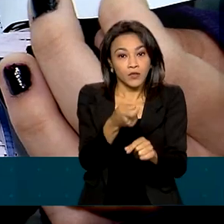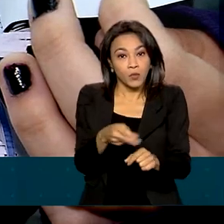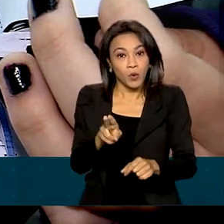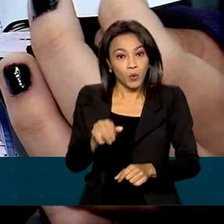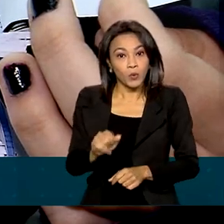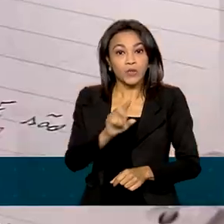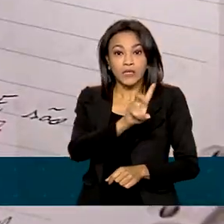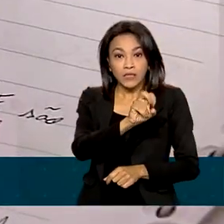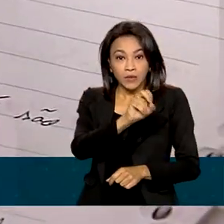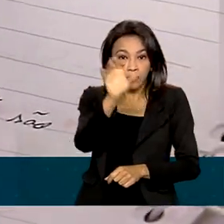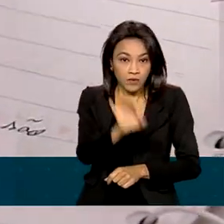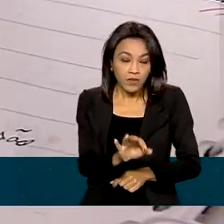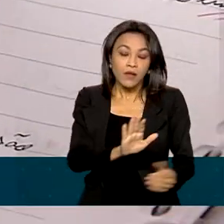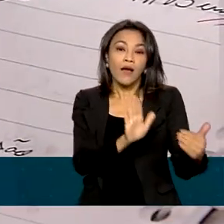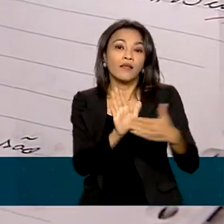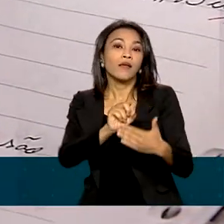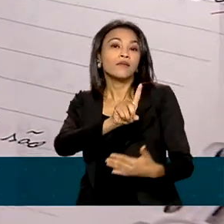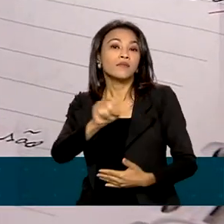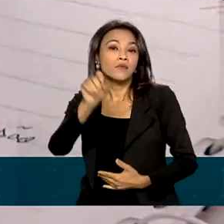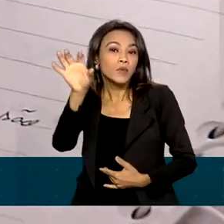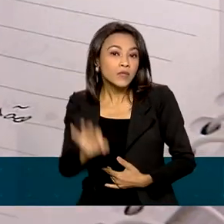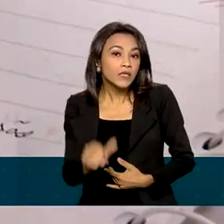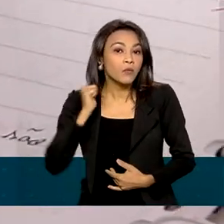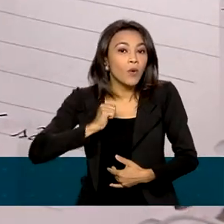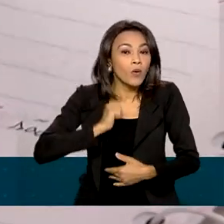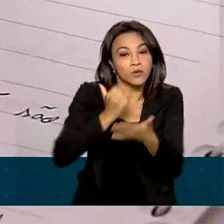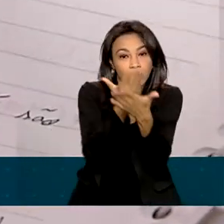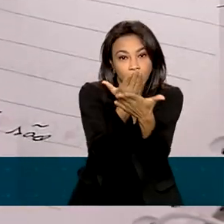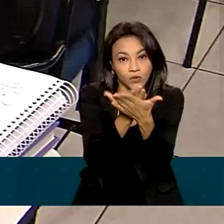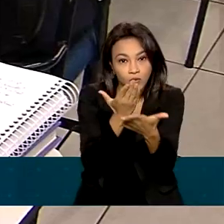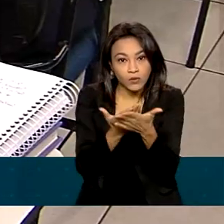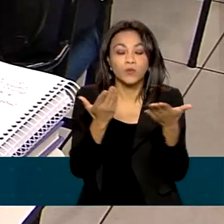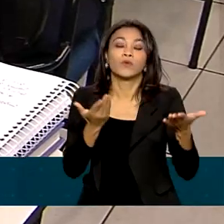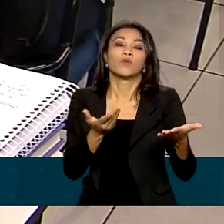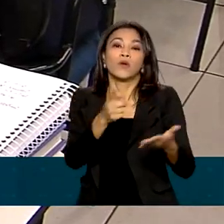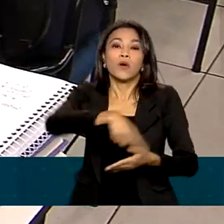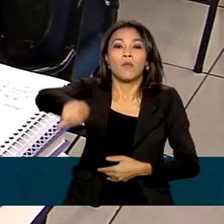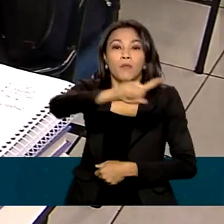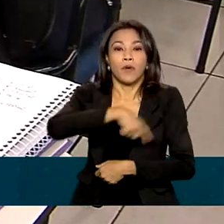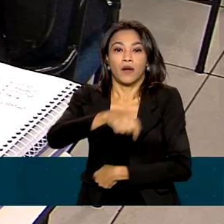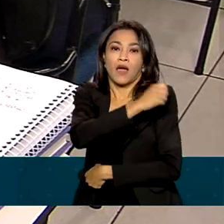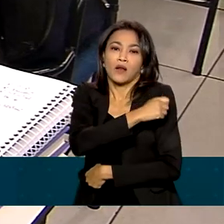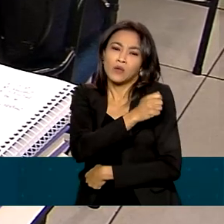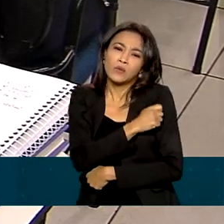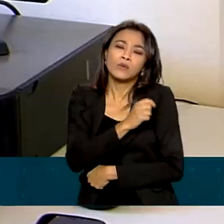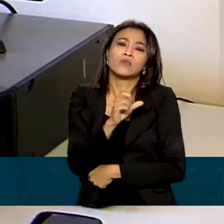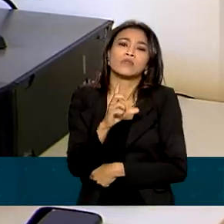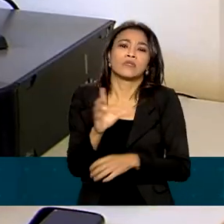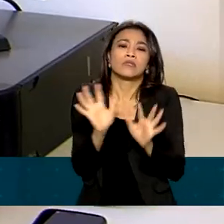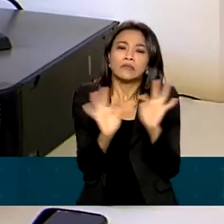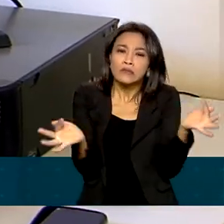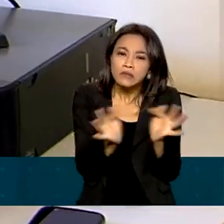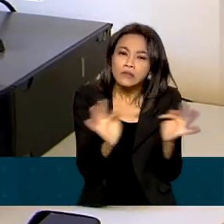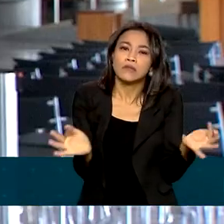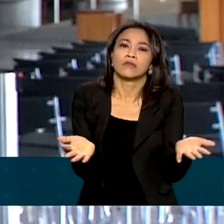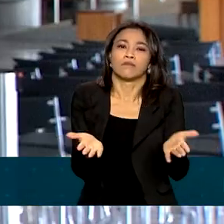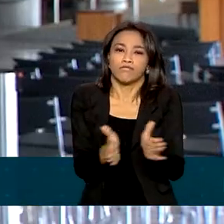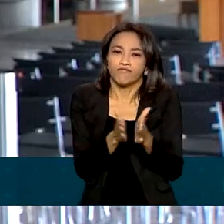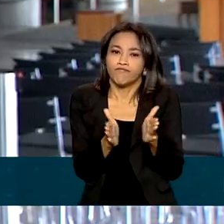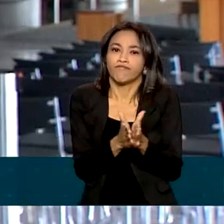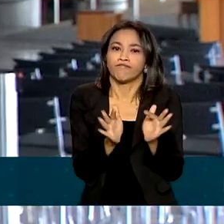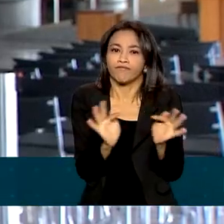parciais em instituições de ensino superior para estudantes de baixa renda. E quem tem dívidas do FIES, Renata, Fundo de